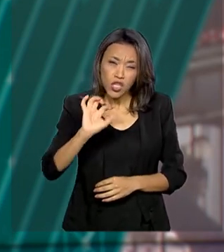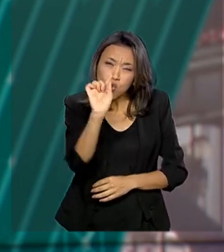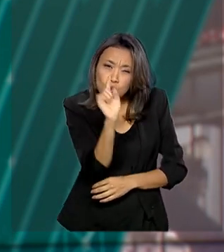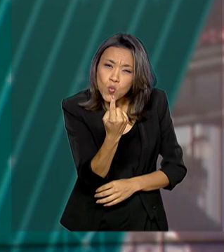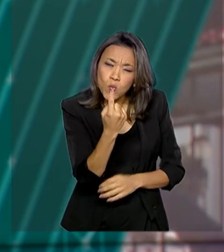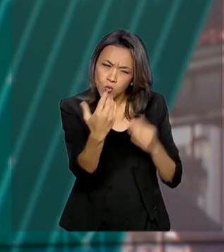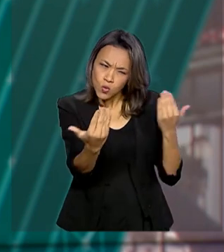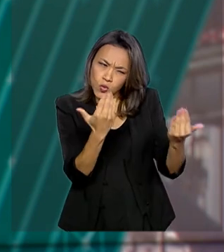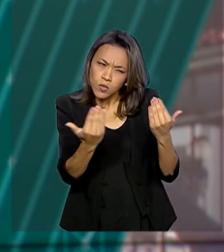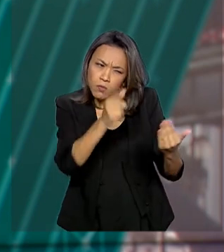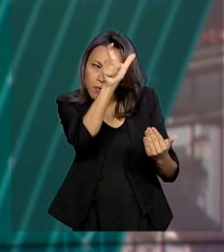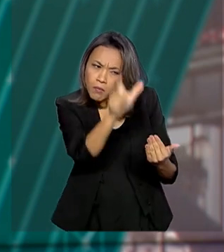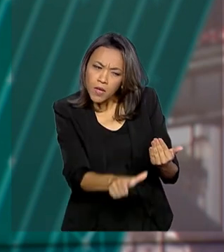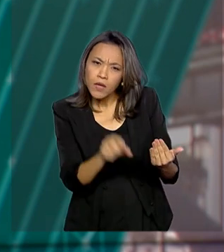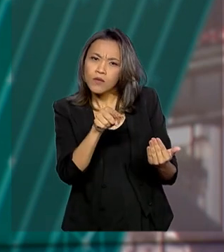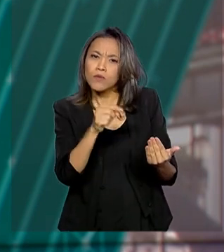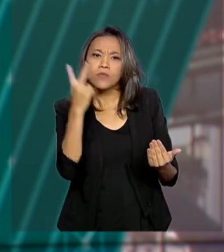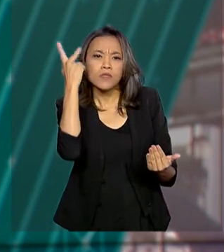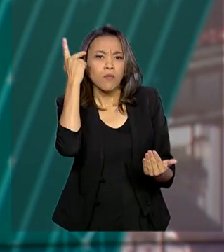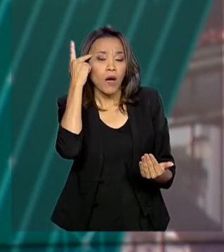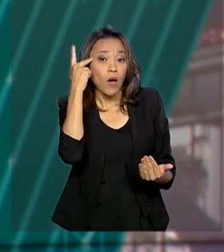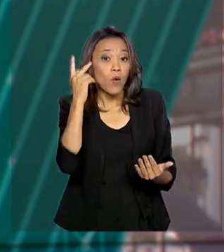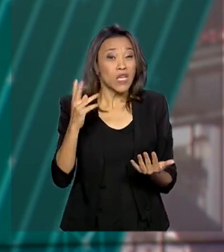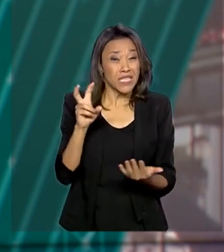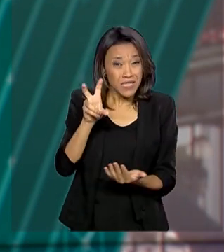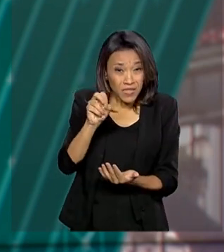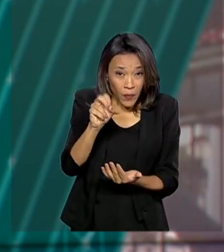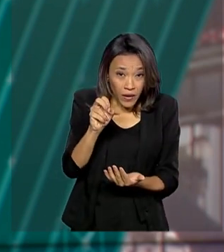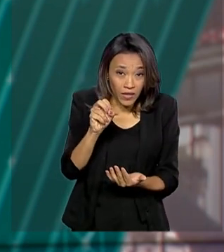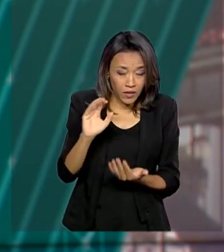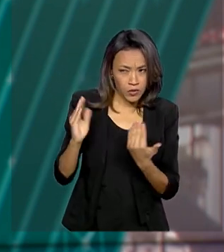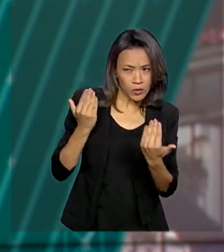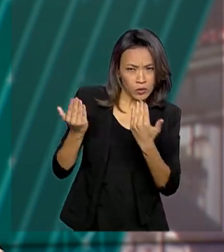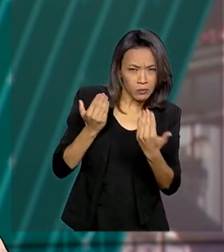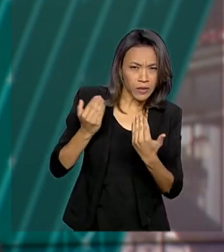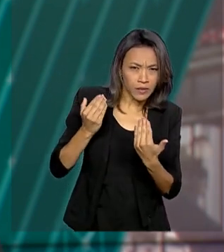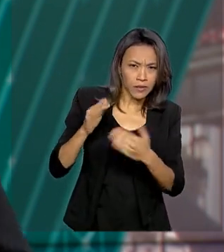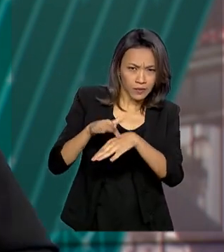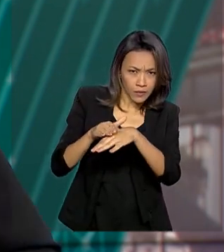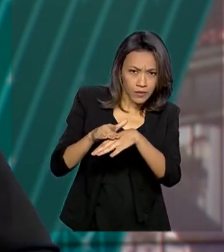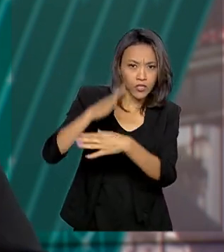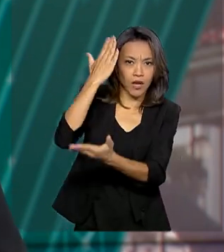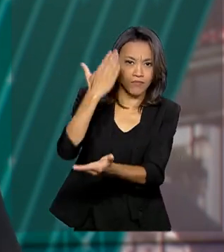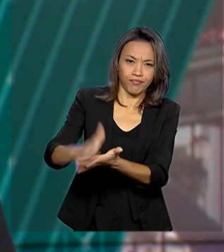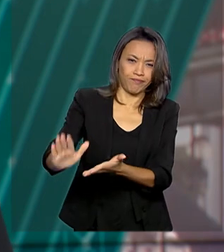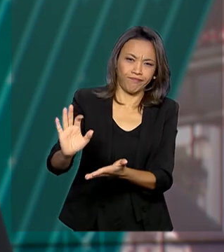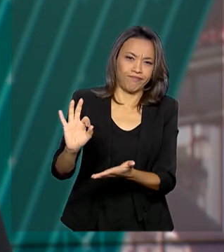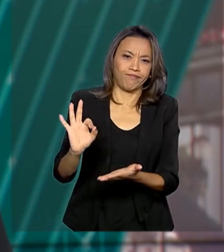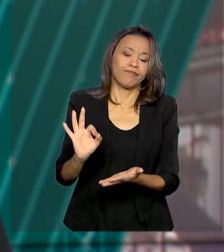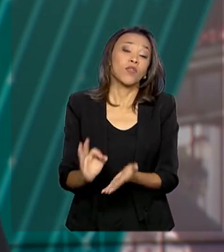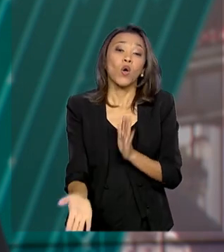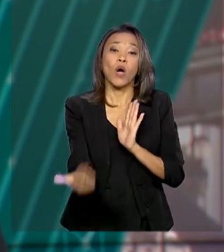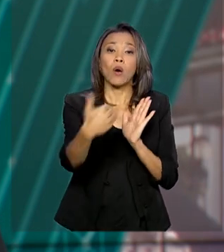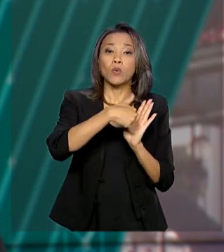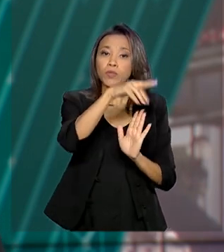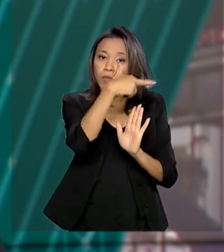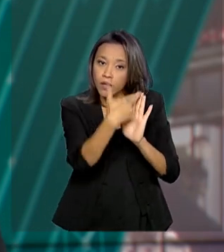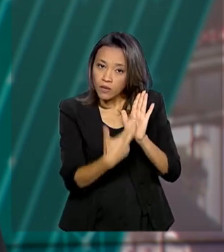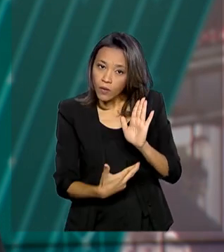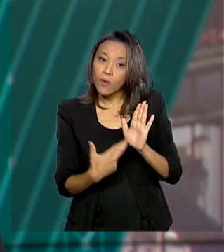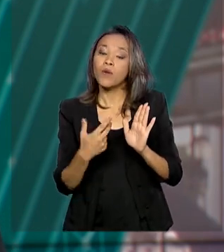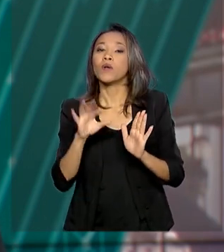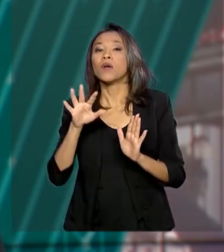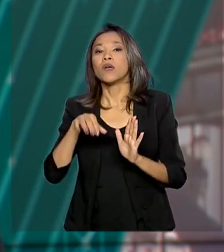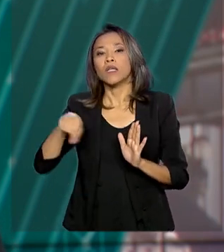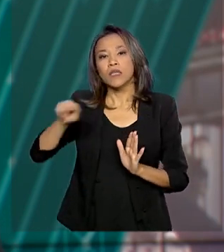São Paulo. Até o momento, 50 suspeitas já foram descartadas no país. E de acordo com o último boletim da Operação Regresso,